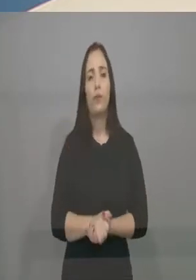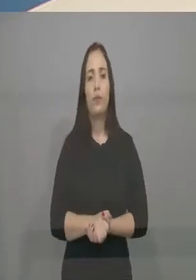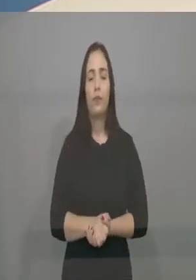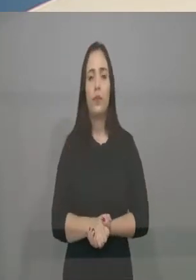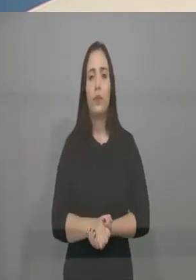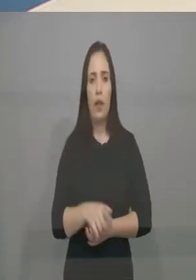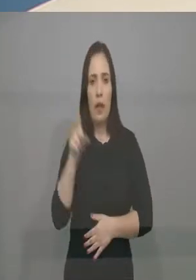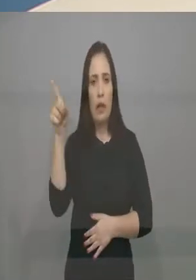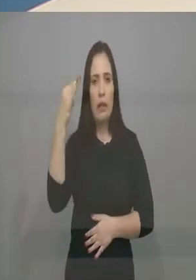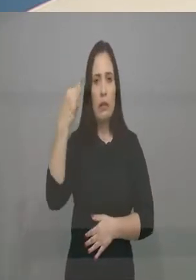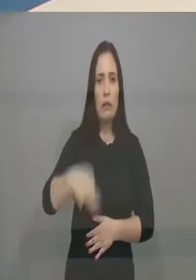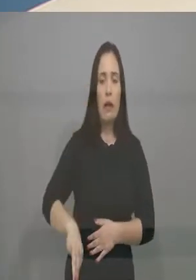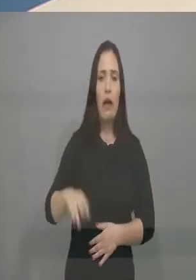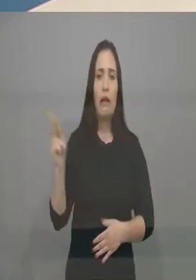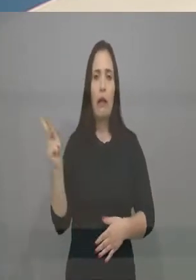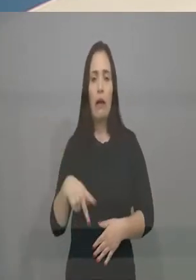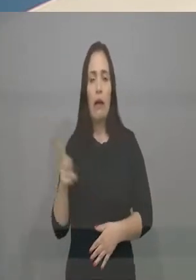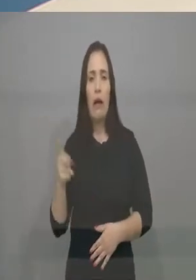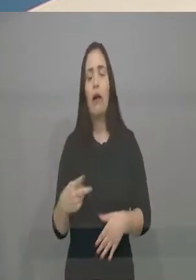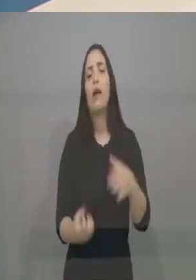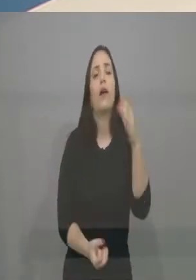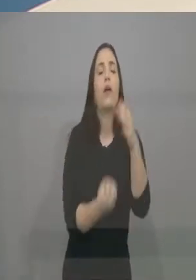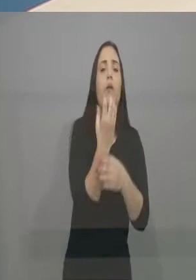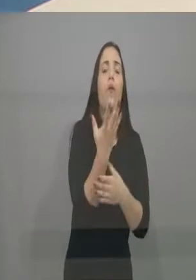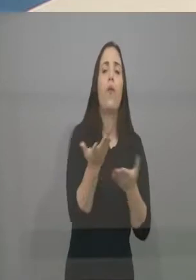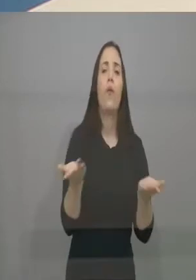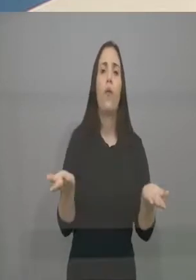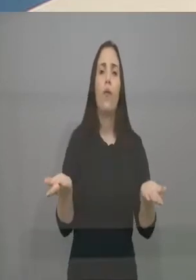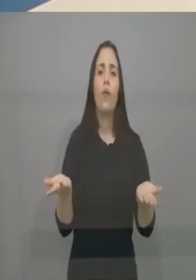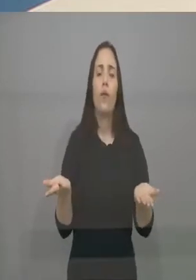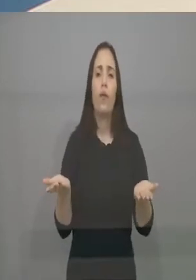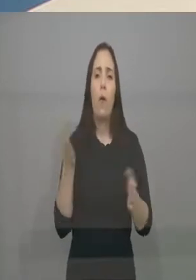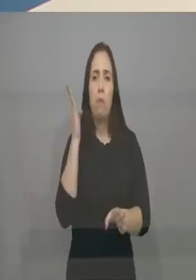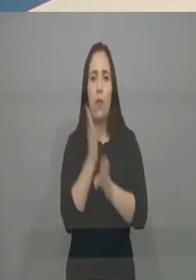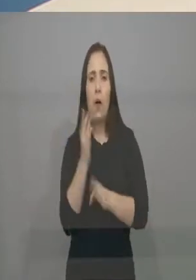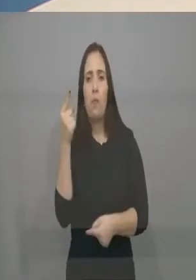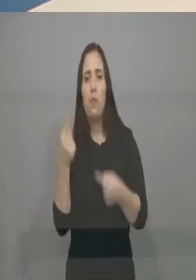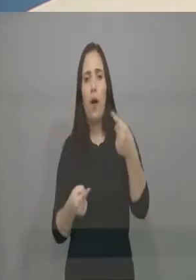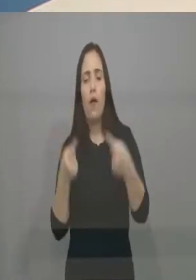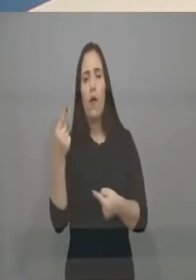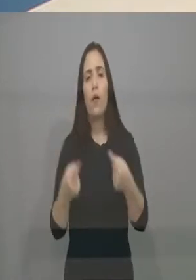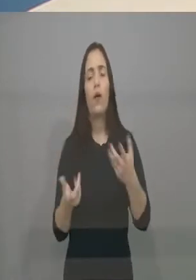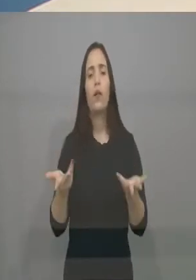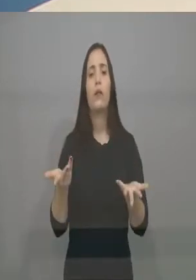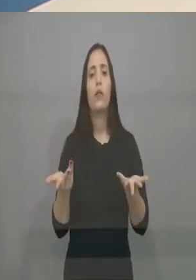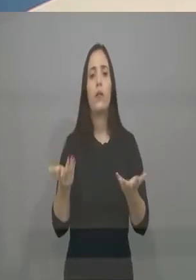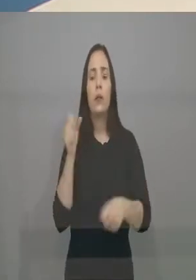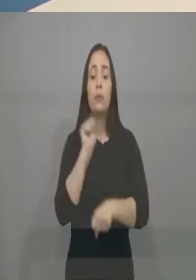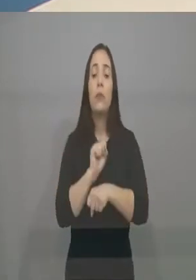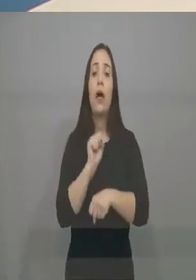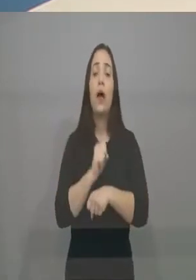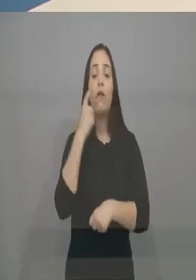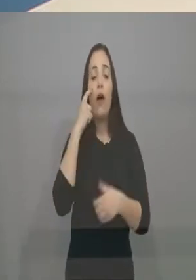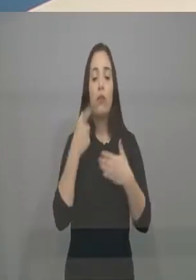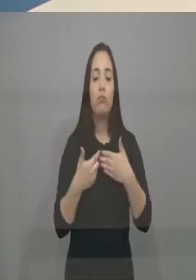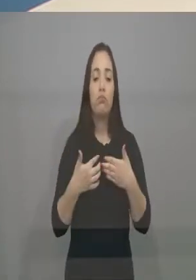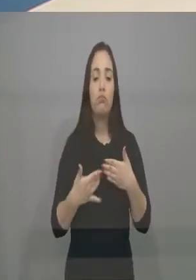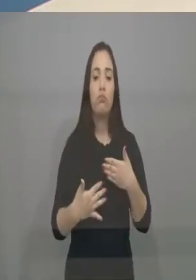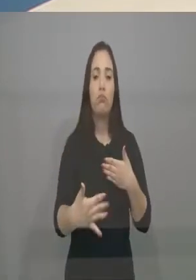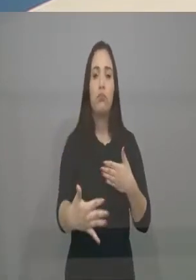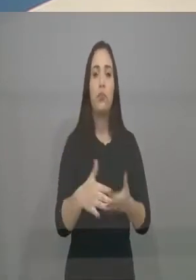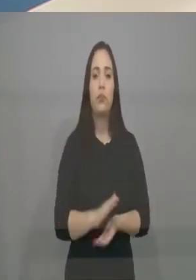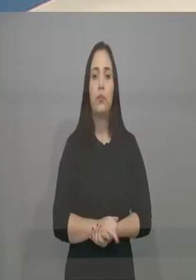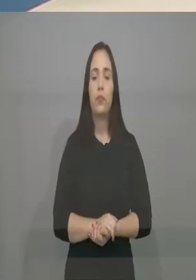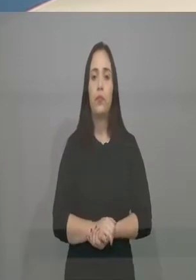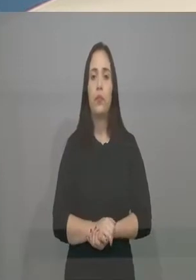eu reconheço que ele teve a coragem de tomar a decisão. Se vai dar certo ou não, deputado, o tempo dirá, mas ele assumiu uma coisa